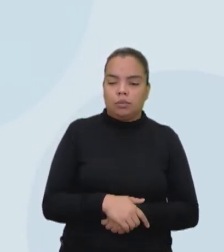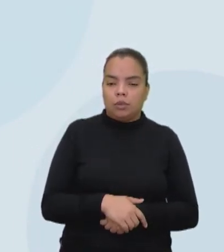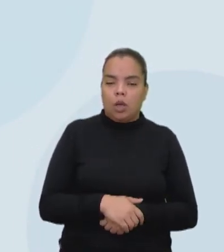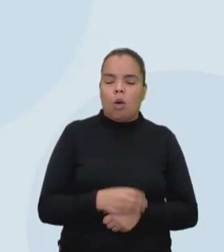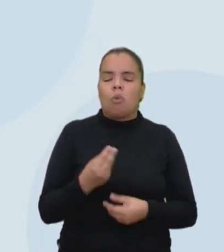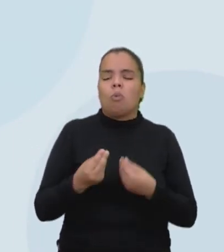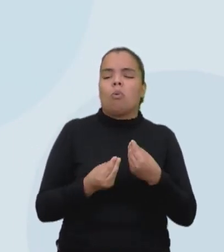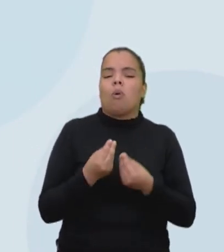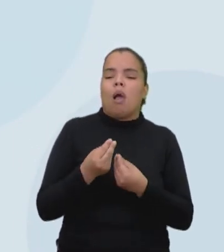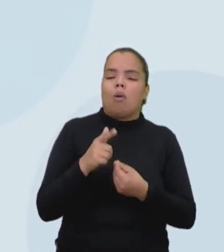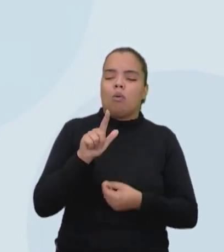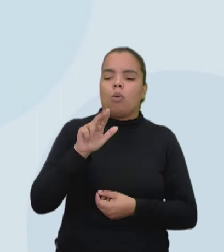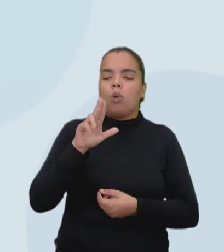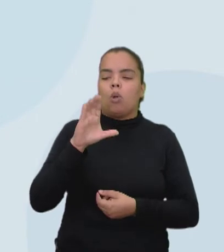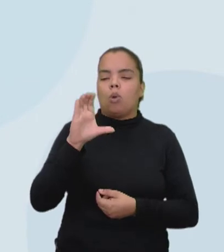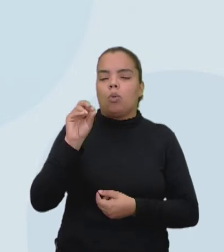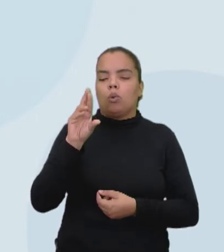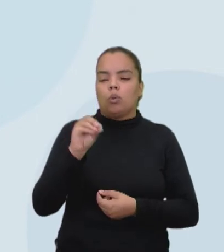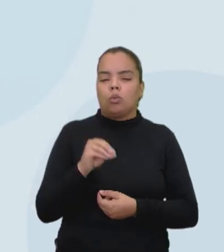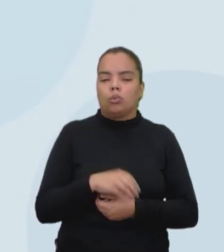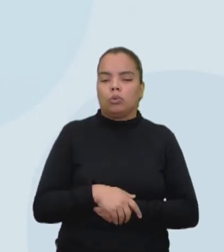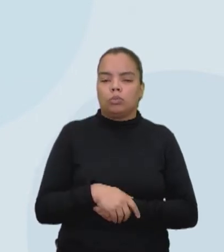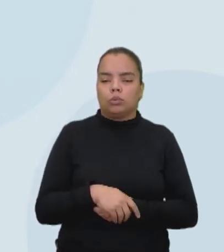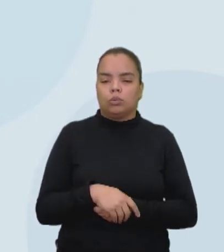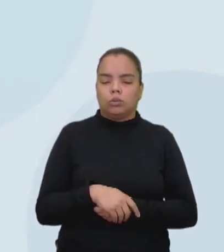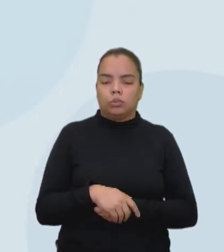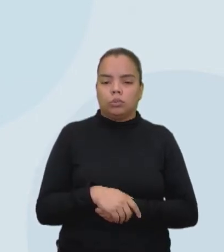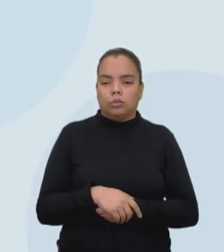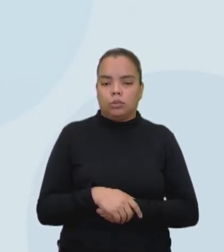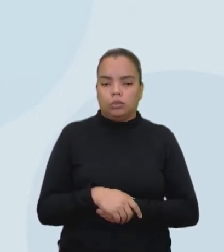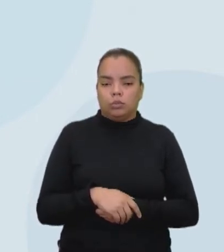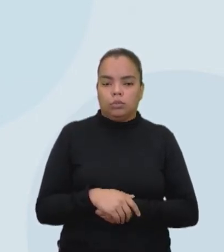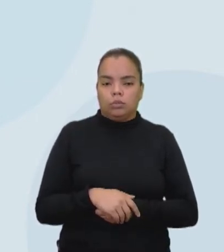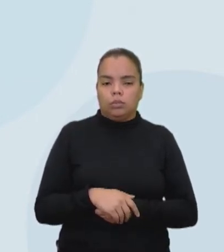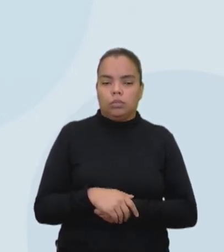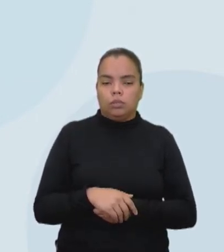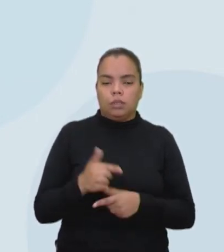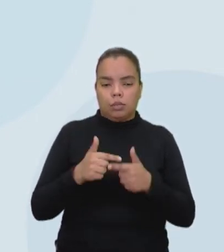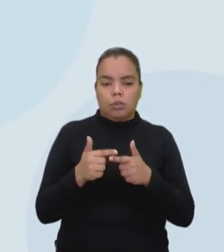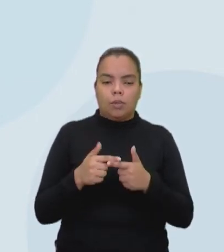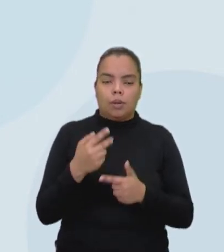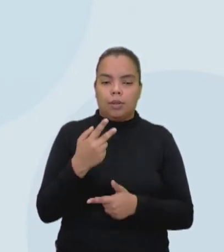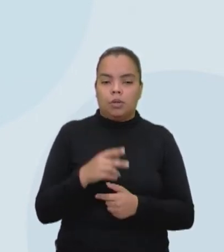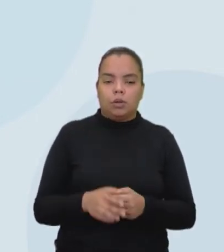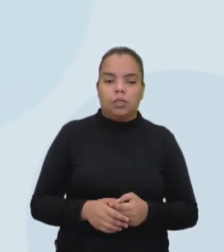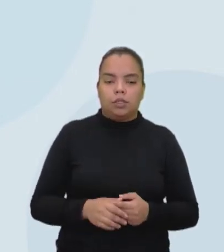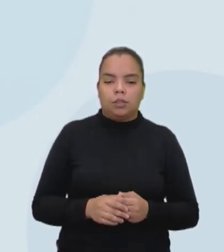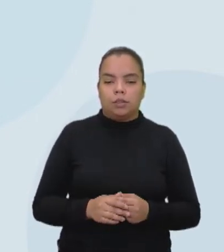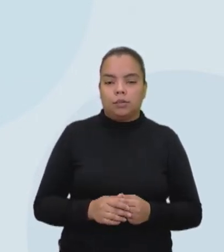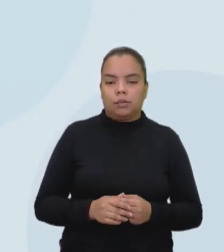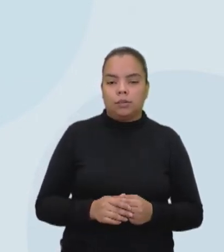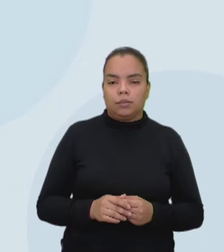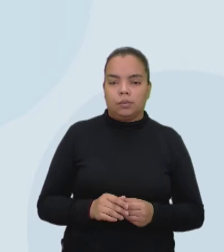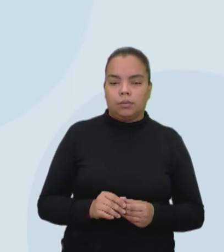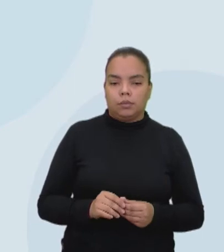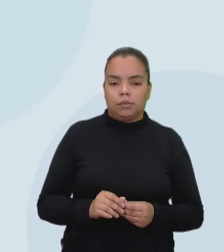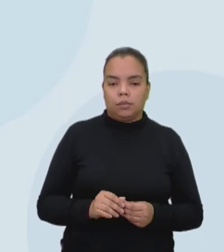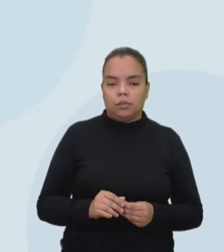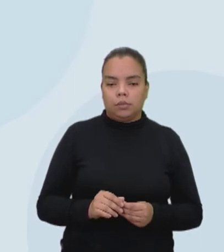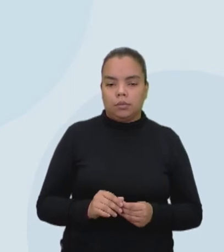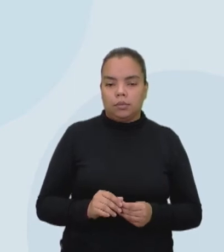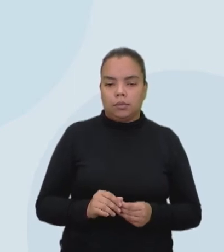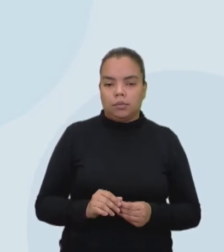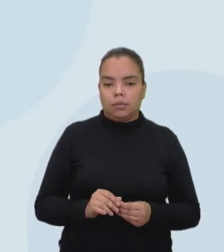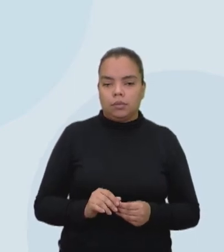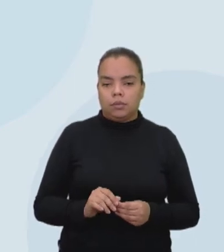mês aí, nessa situação 2? Qual o lucro na situação 2? Lembrando que o funcionário